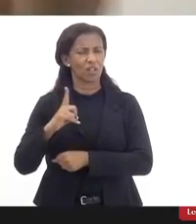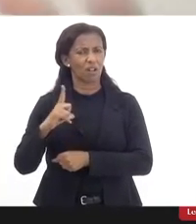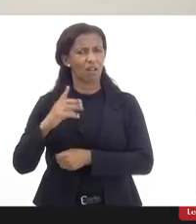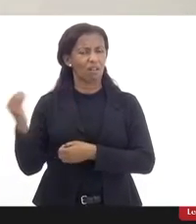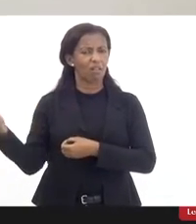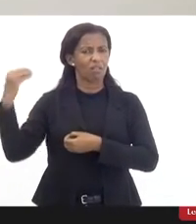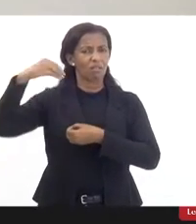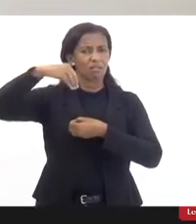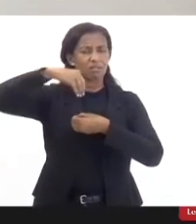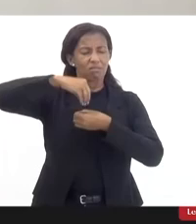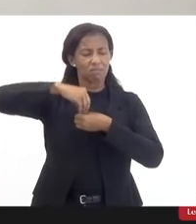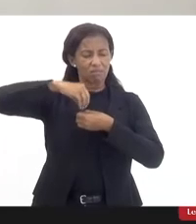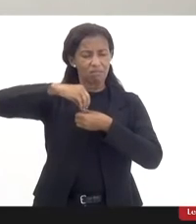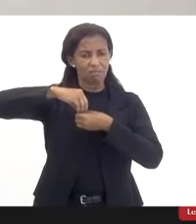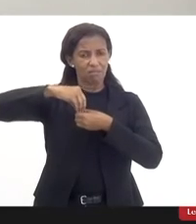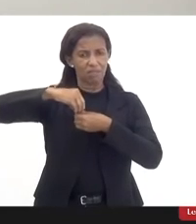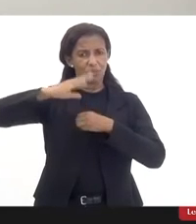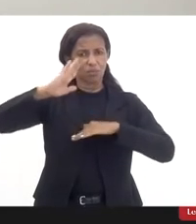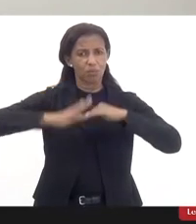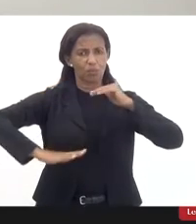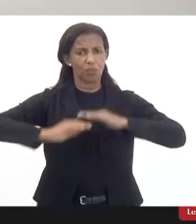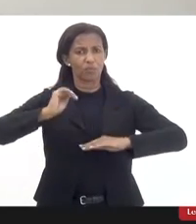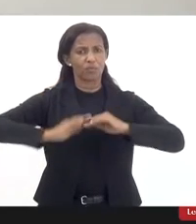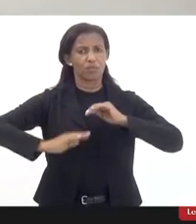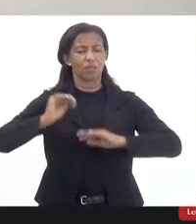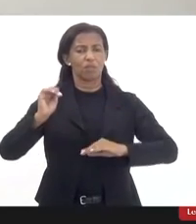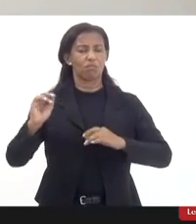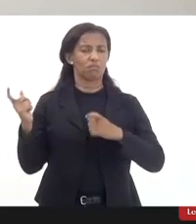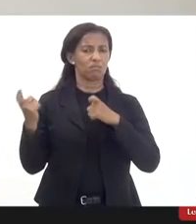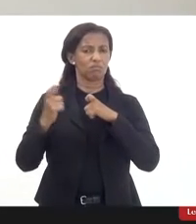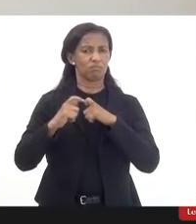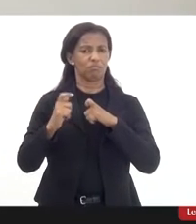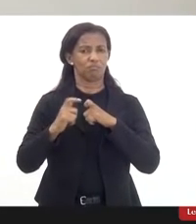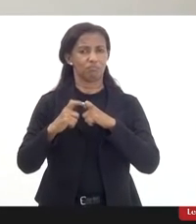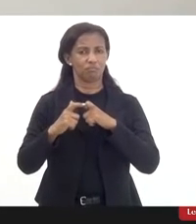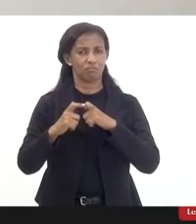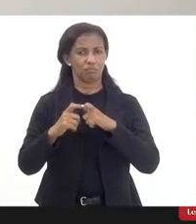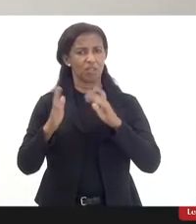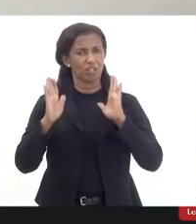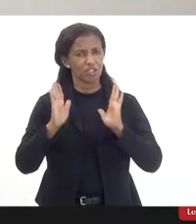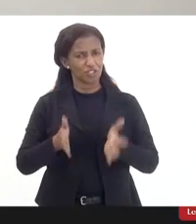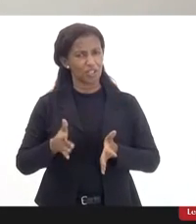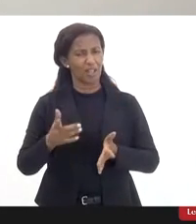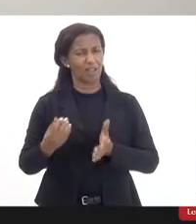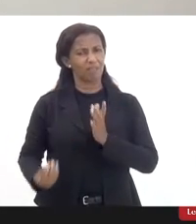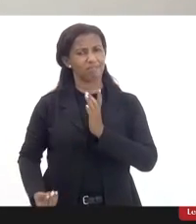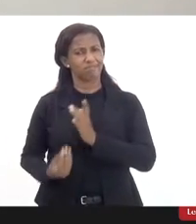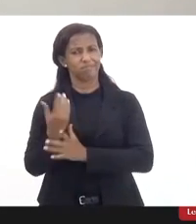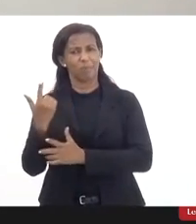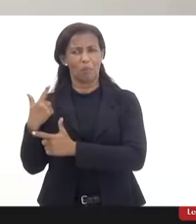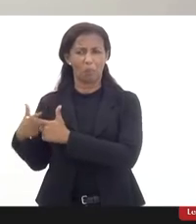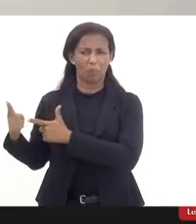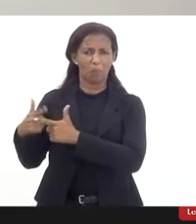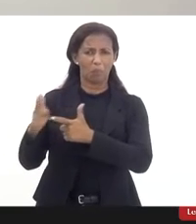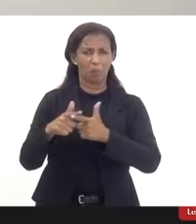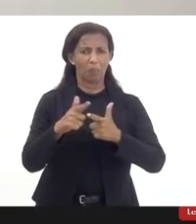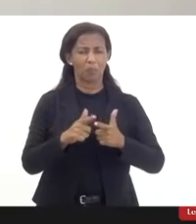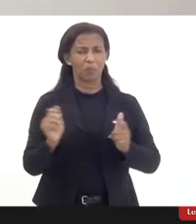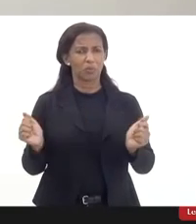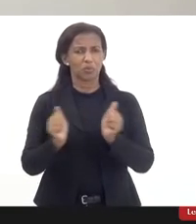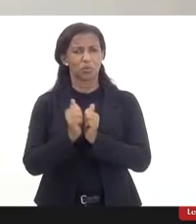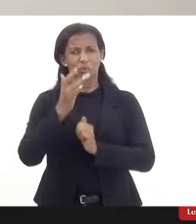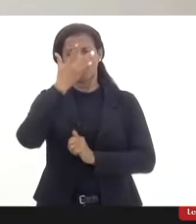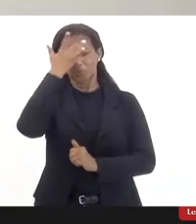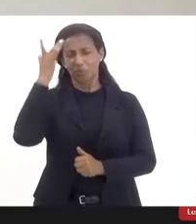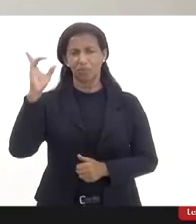dentro dos profissionais da medicina a gente vem tendo esses problemas dentro da área da pessoa com deficiência há muitos